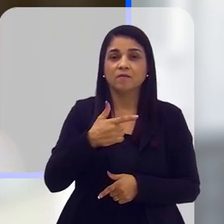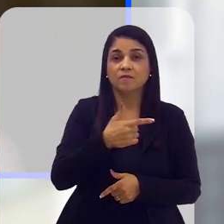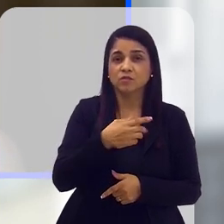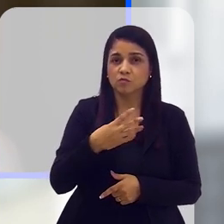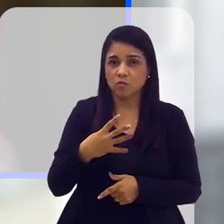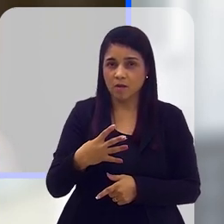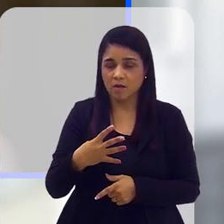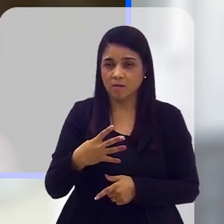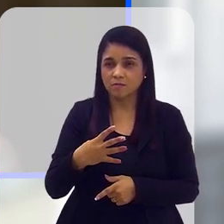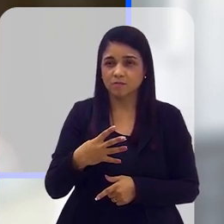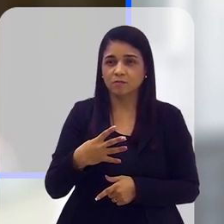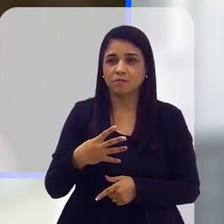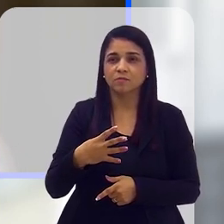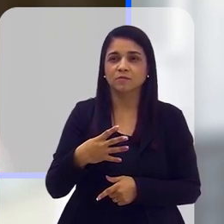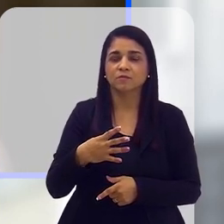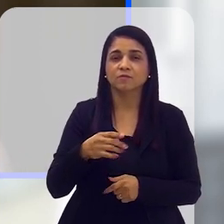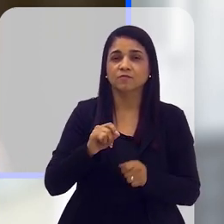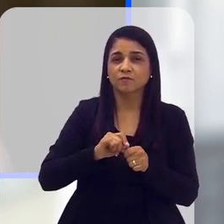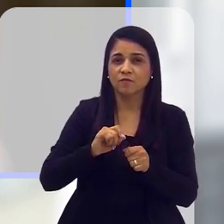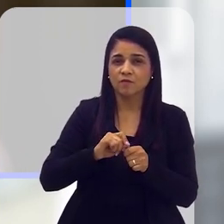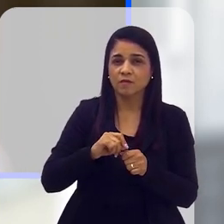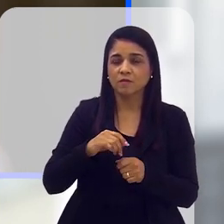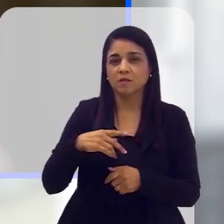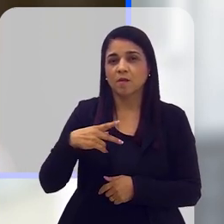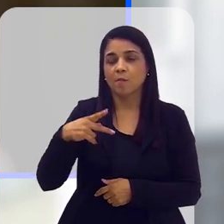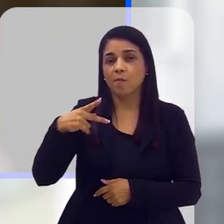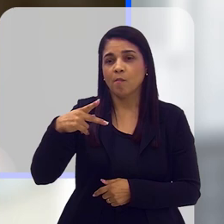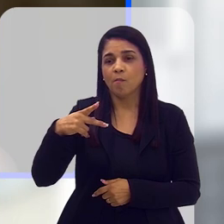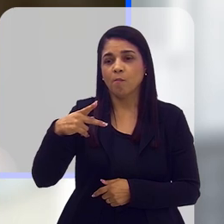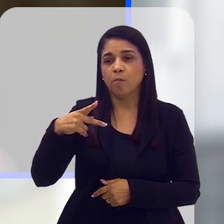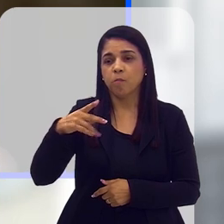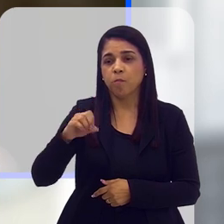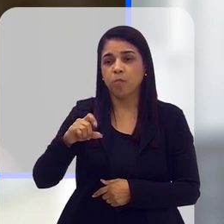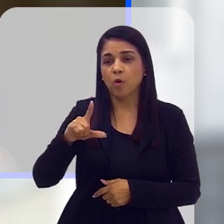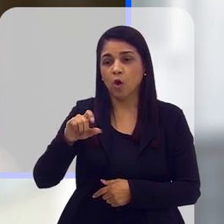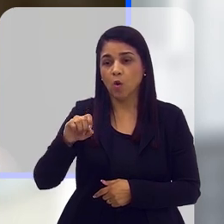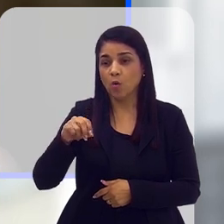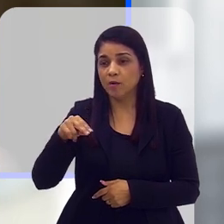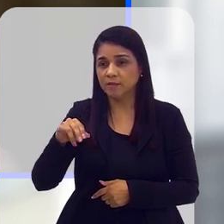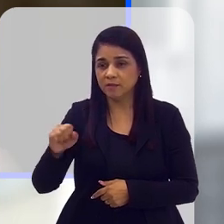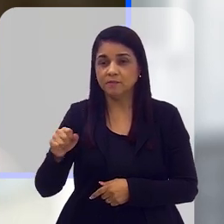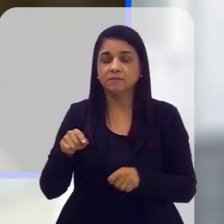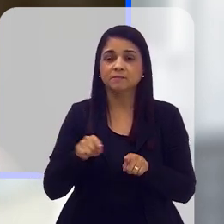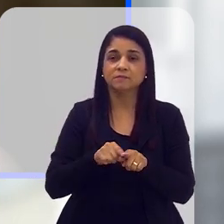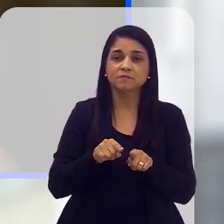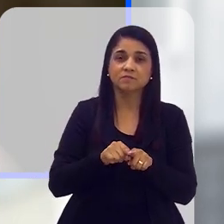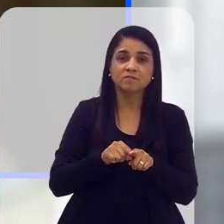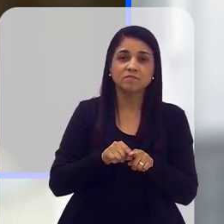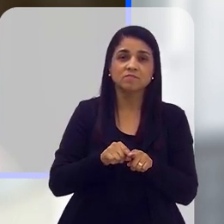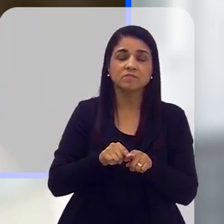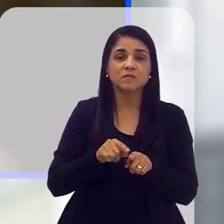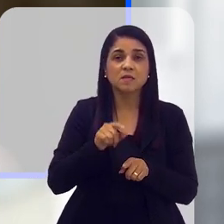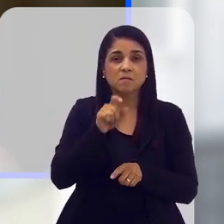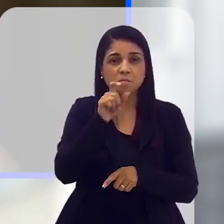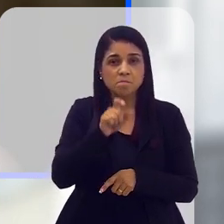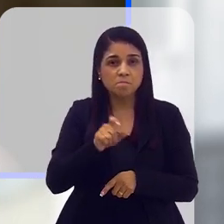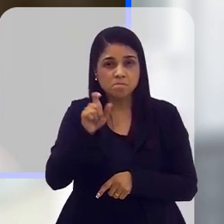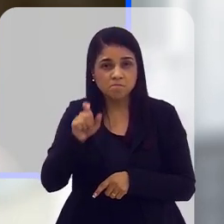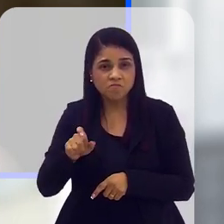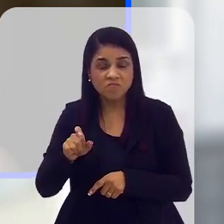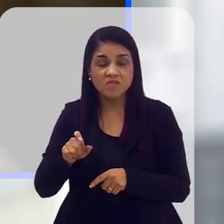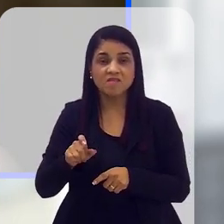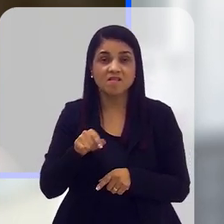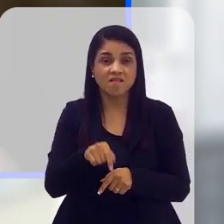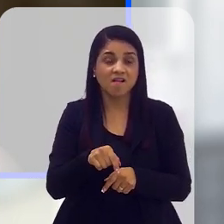a COP24, foi feita na Polônia, e ela era patrocinada pela maior